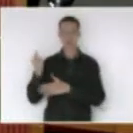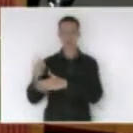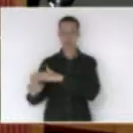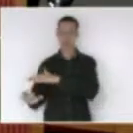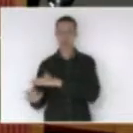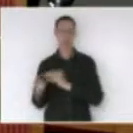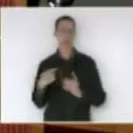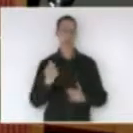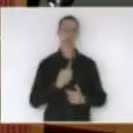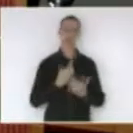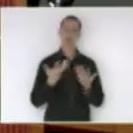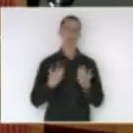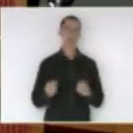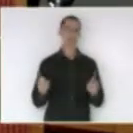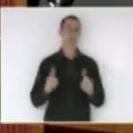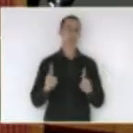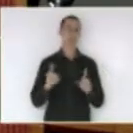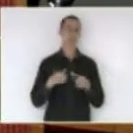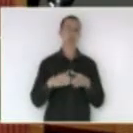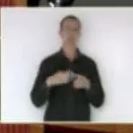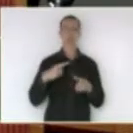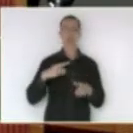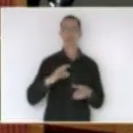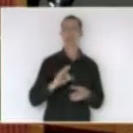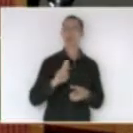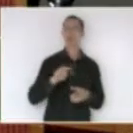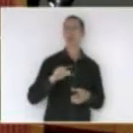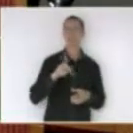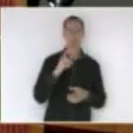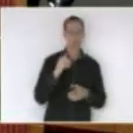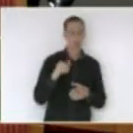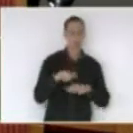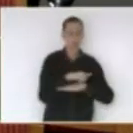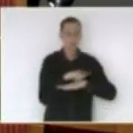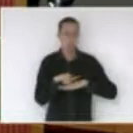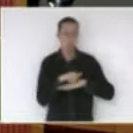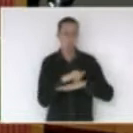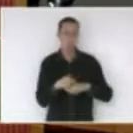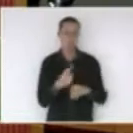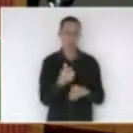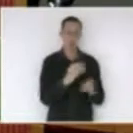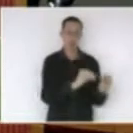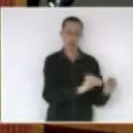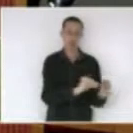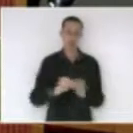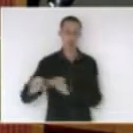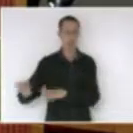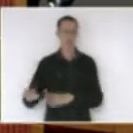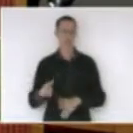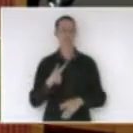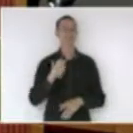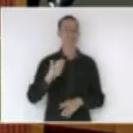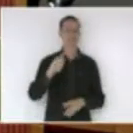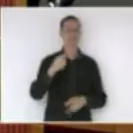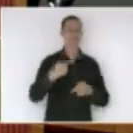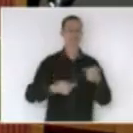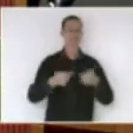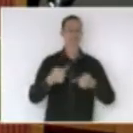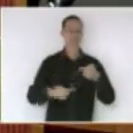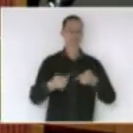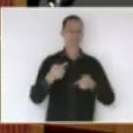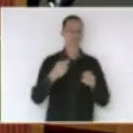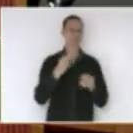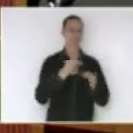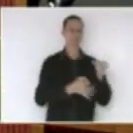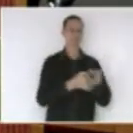nenhum governo do PT fez esse tipo de manobra fiscal. Isso, com certeza, vai gerar muito debate jurídico,